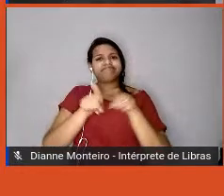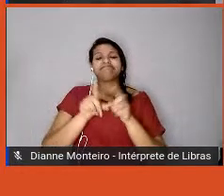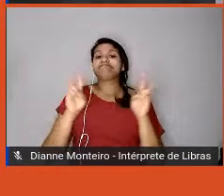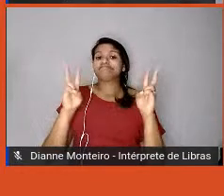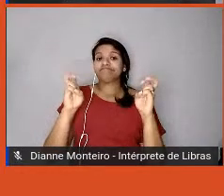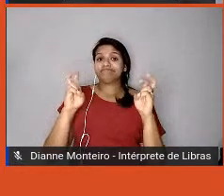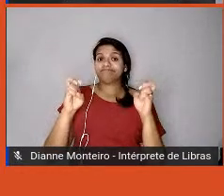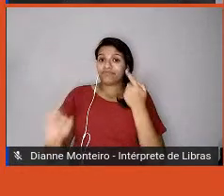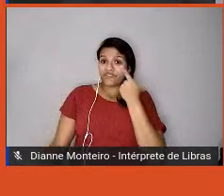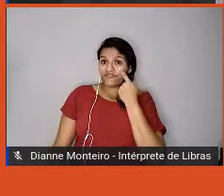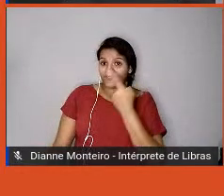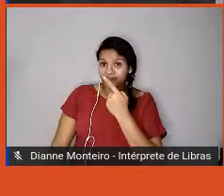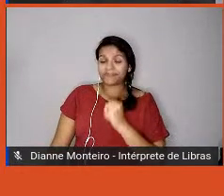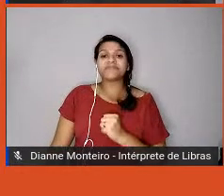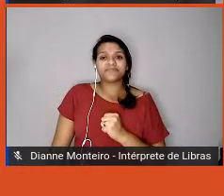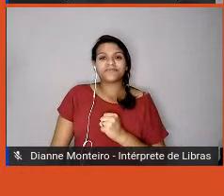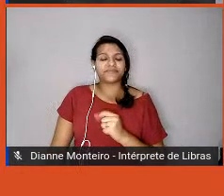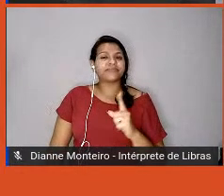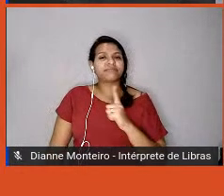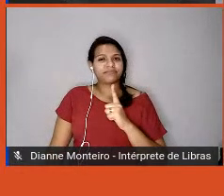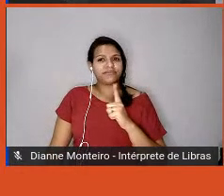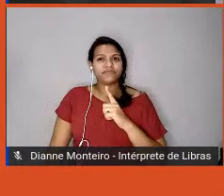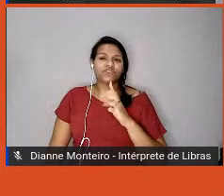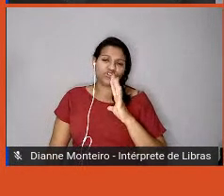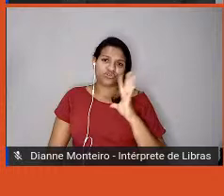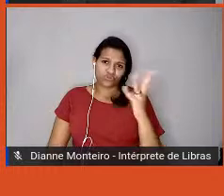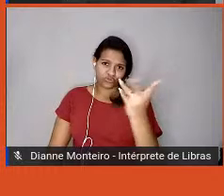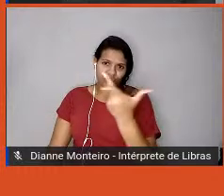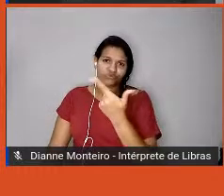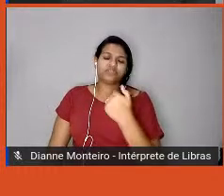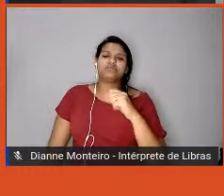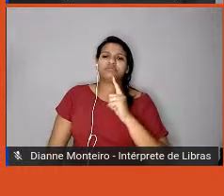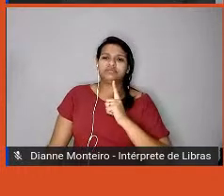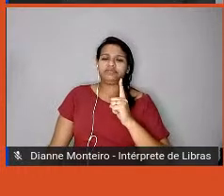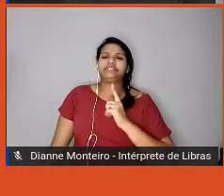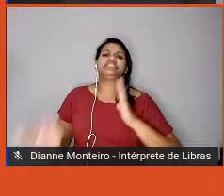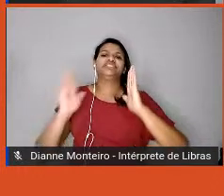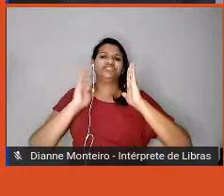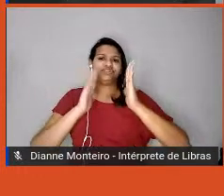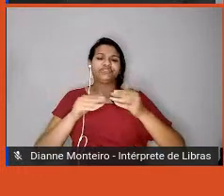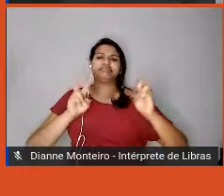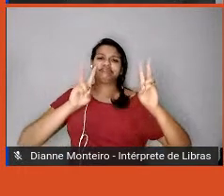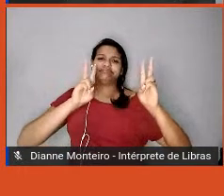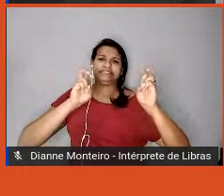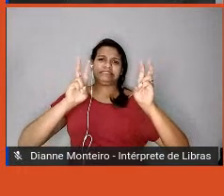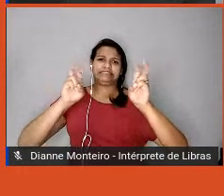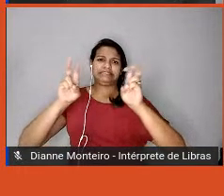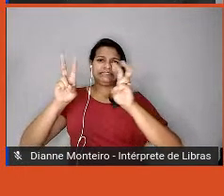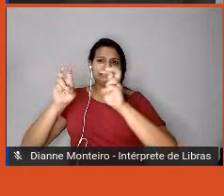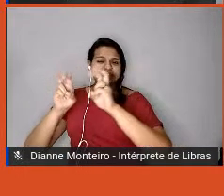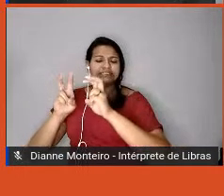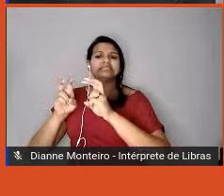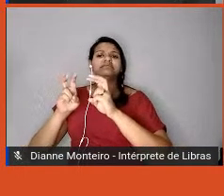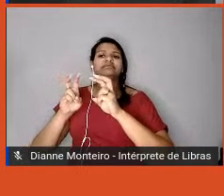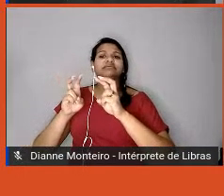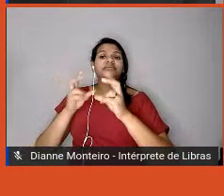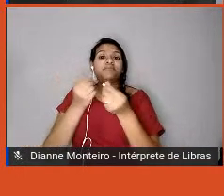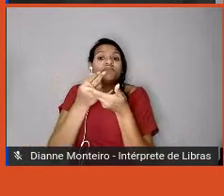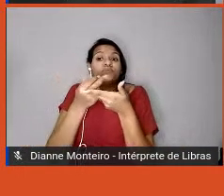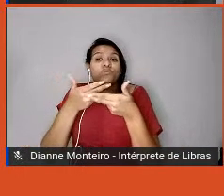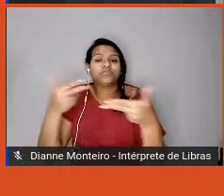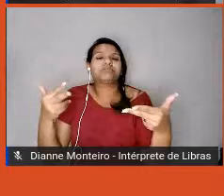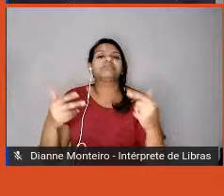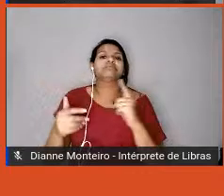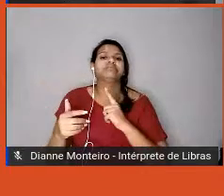isto, né? Todos estamos sendo inundados sobre temas, assim, esbarrado muitas dessas notícias.